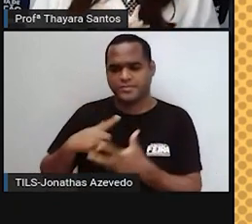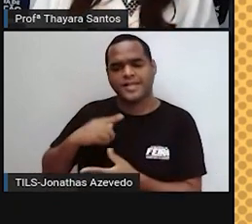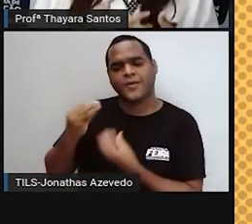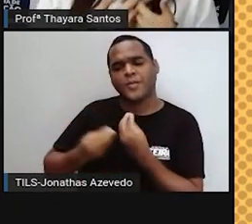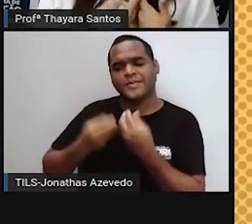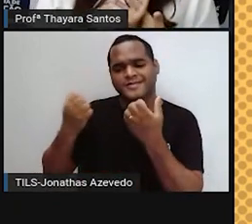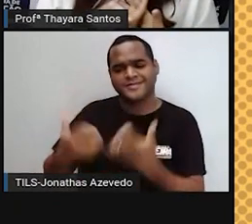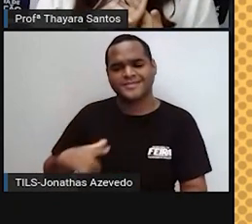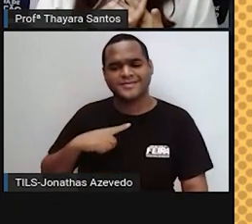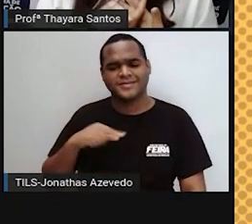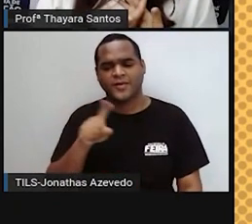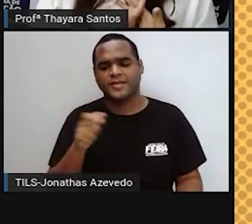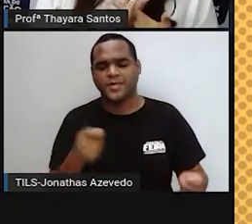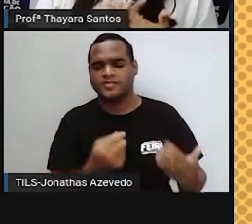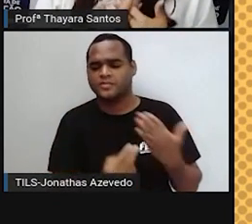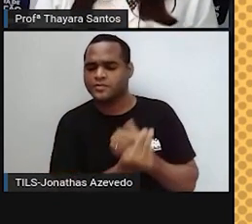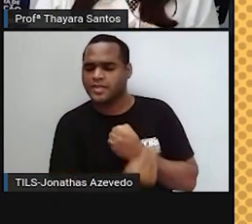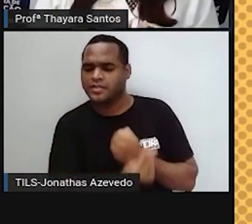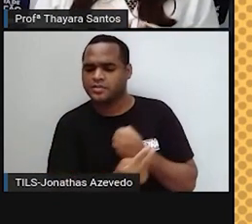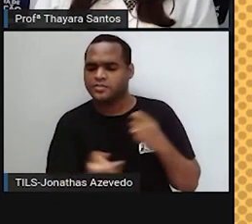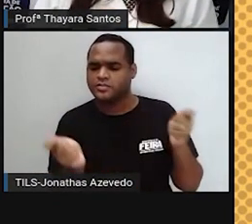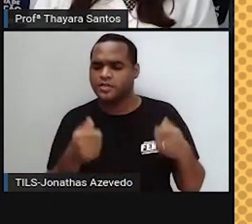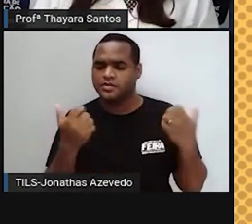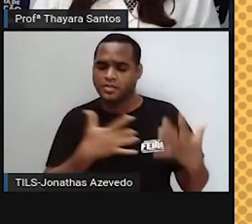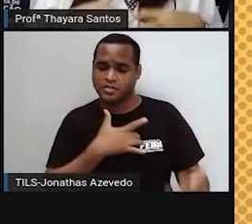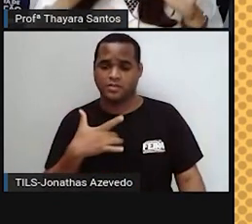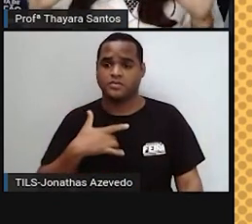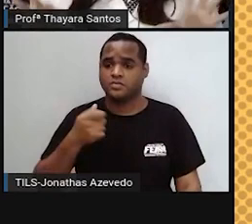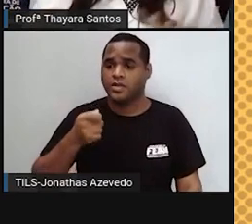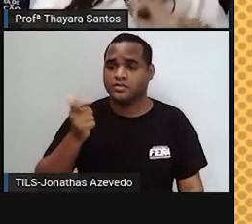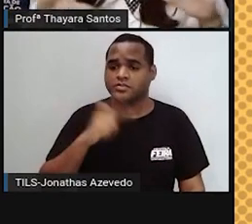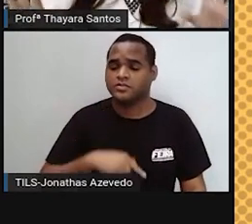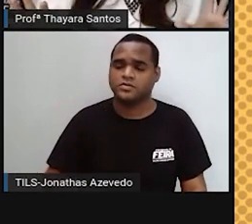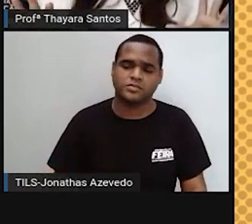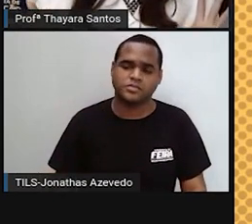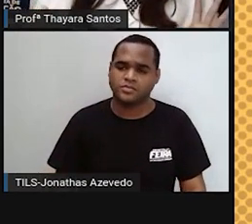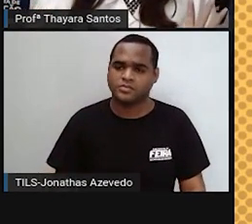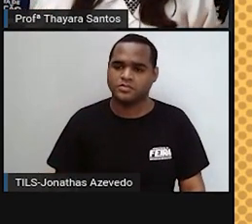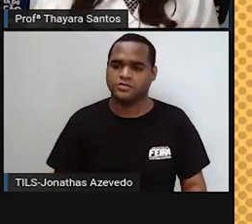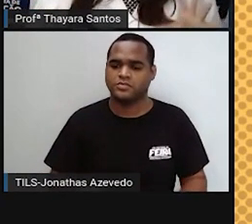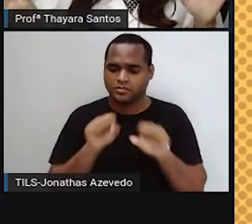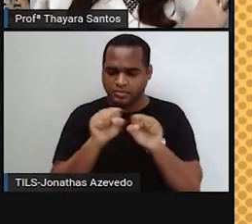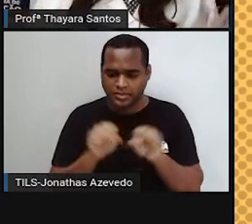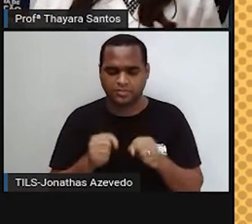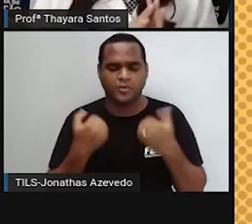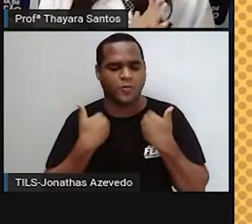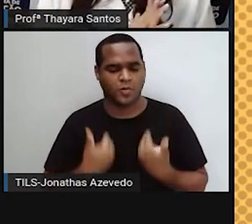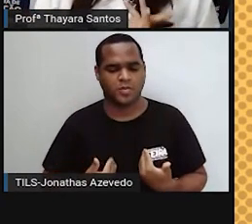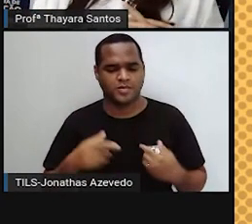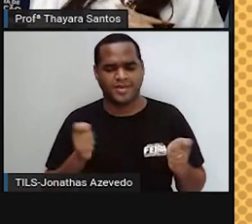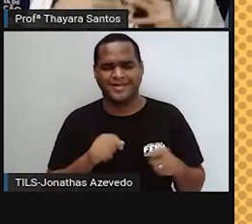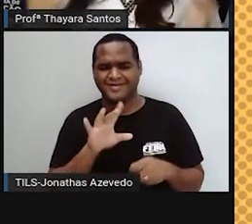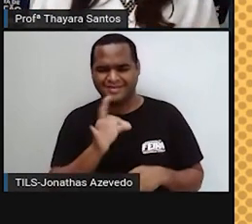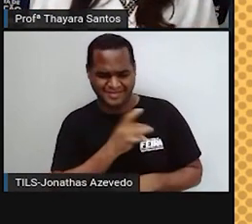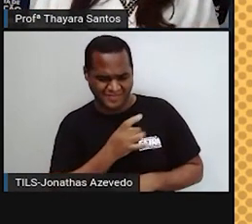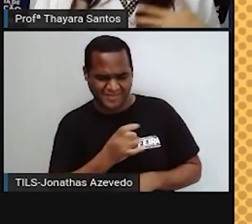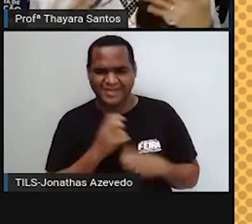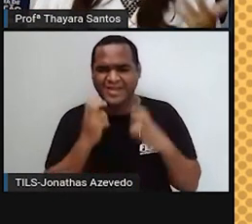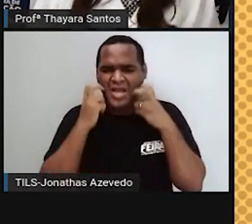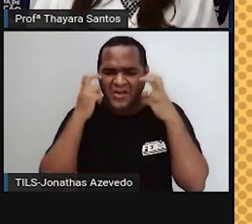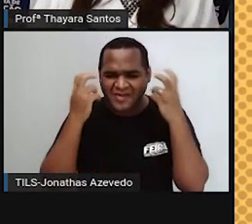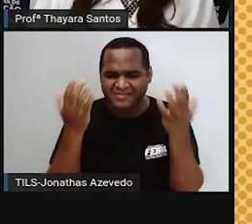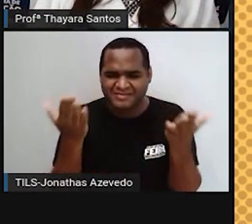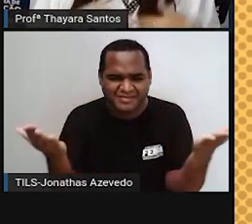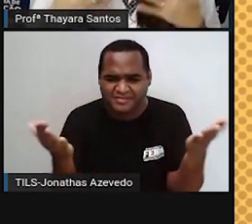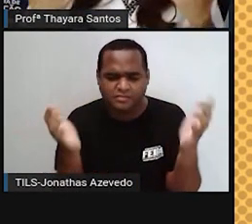para a gente poder cuidar da nossa saúde. Então isso aqui é só mais um sistema do nosso corpo. Não precisa ficar com vergonha de